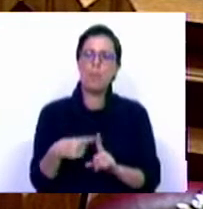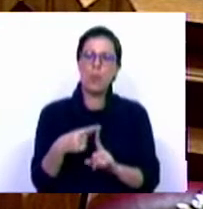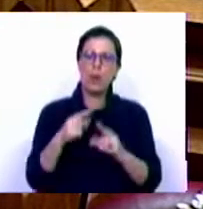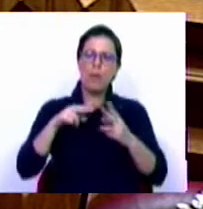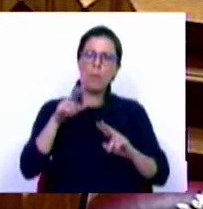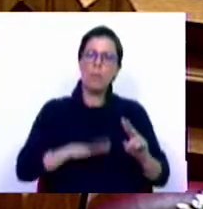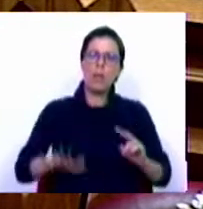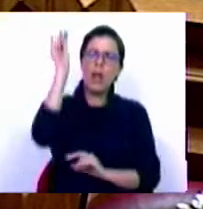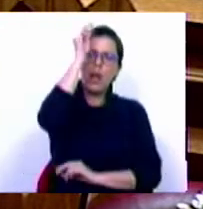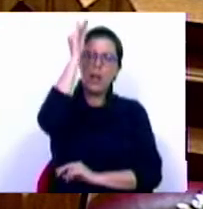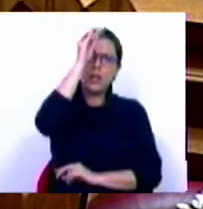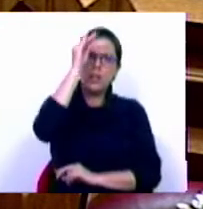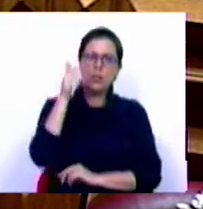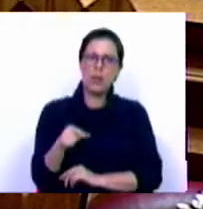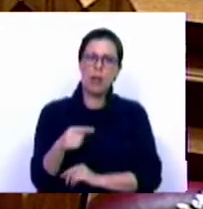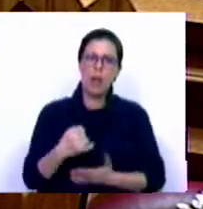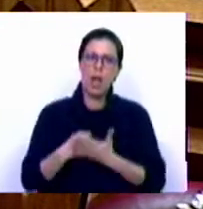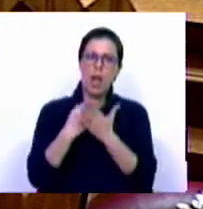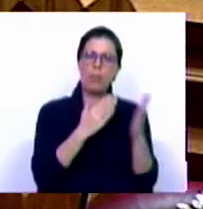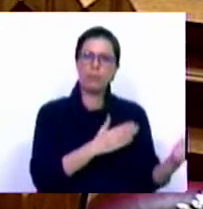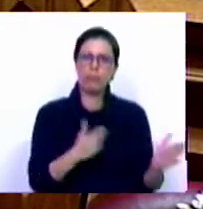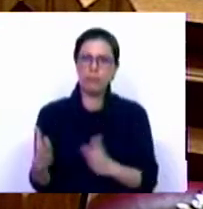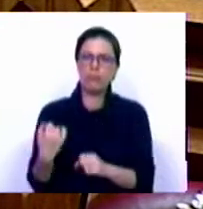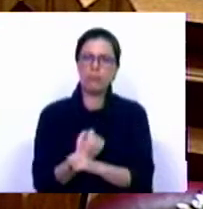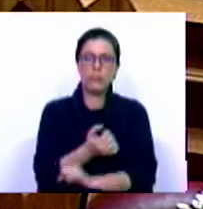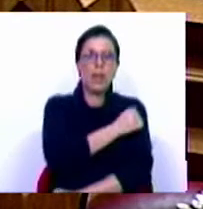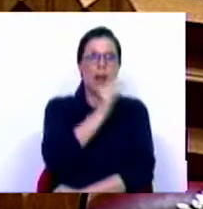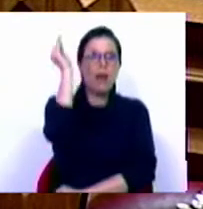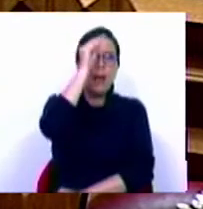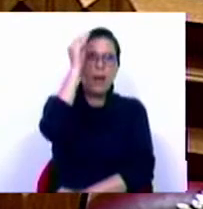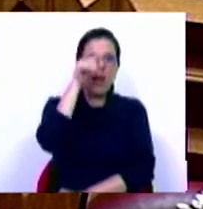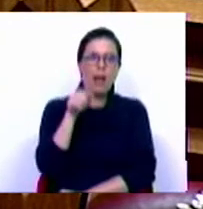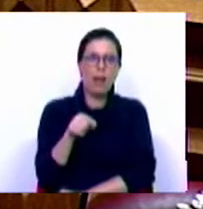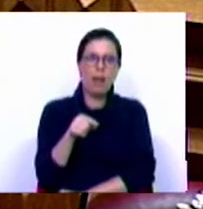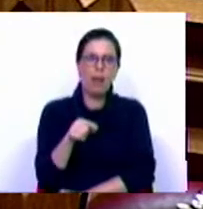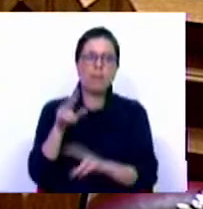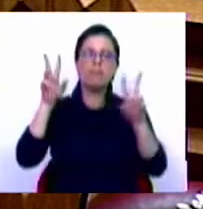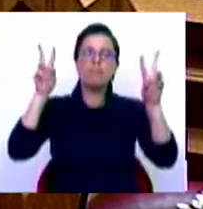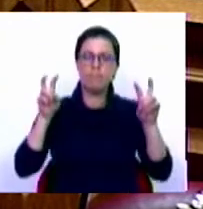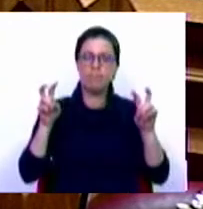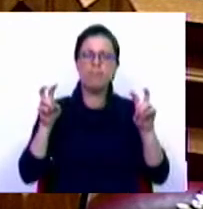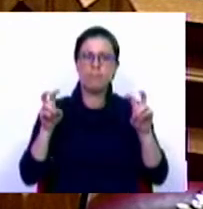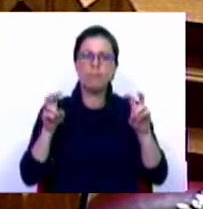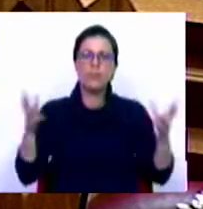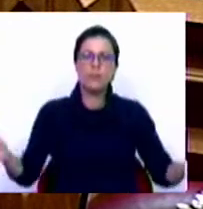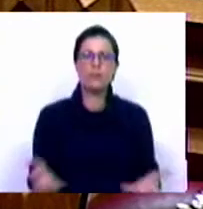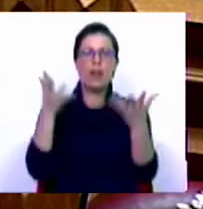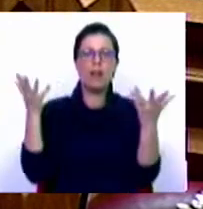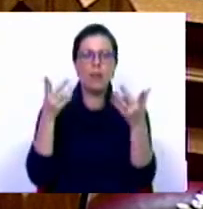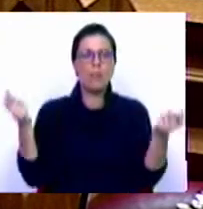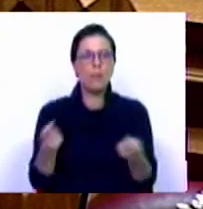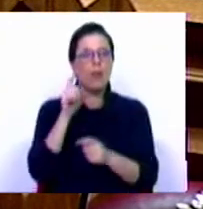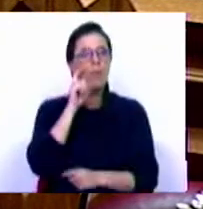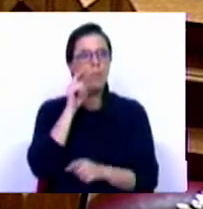dos municípios alentejanos ao apoio regular à atividade da Casa do Alentejo, designadamente na dinamização, promoção